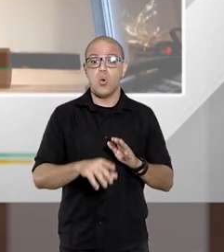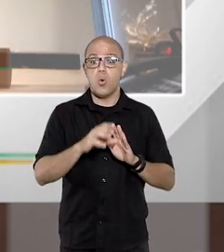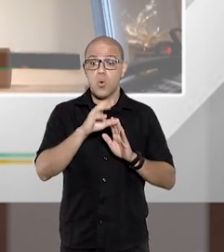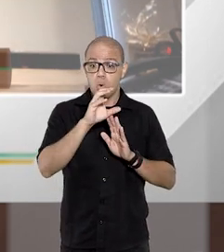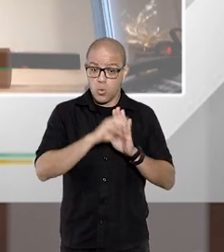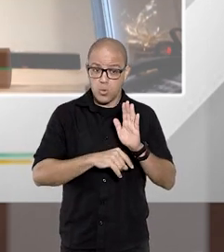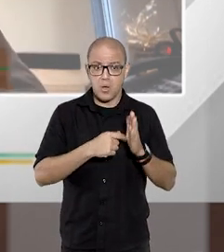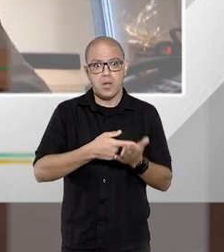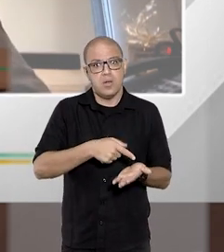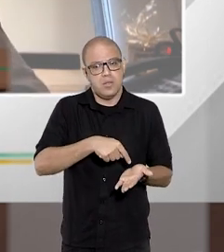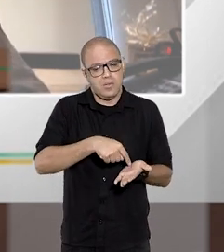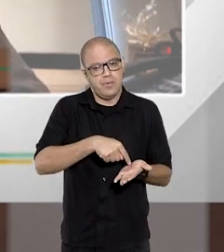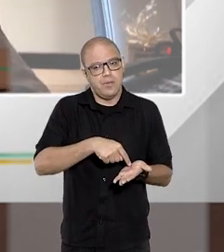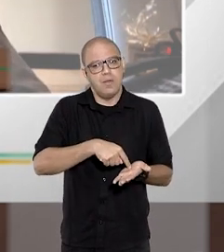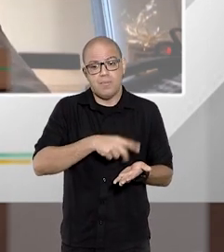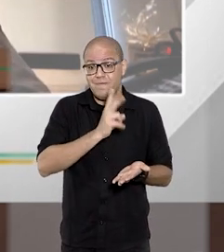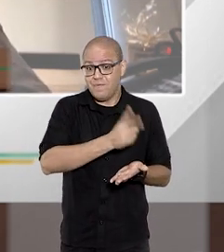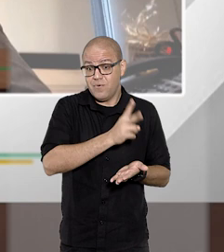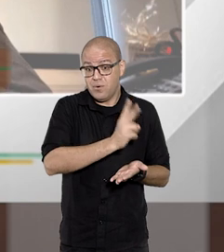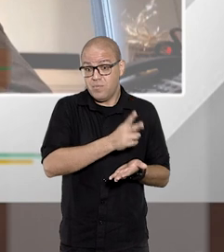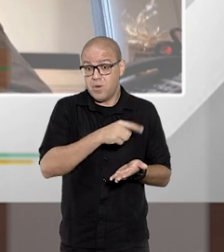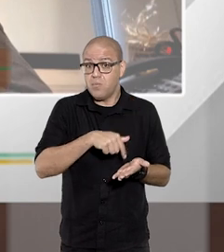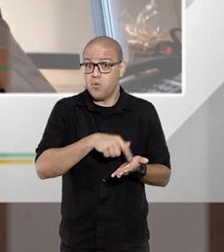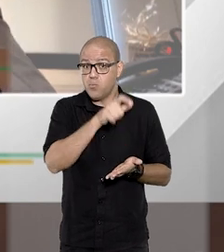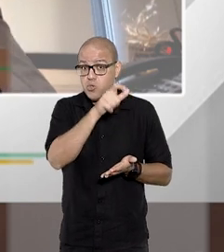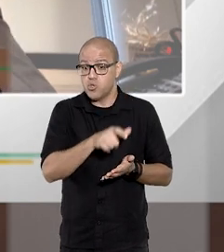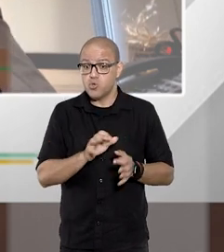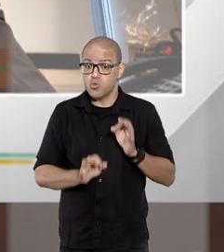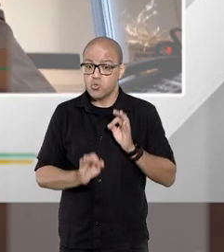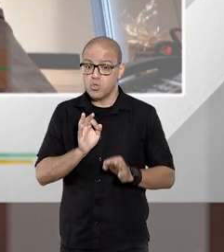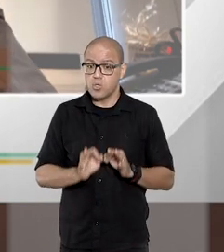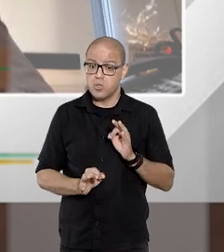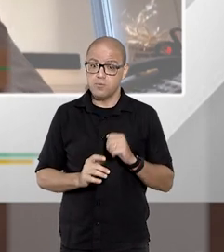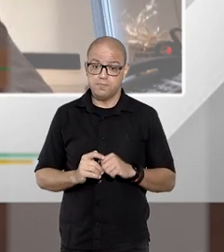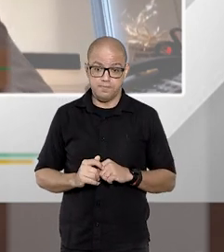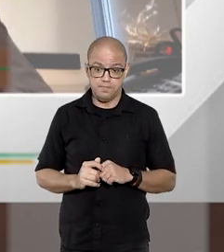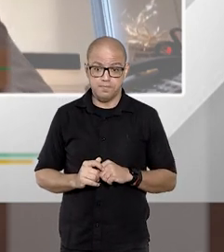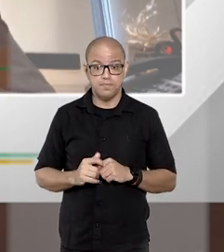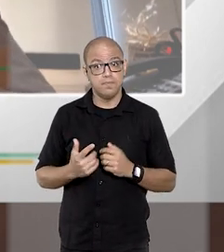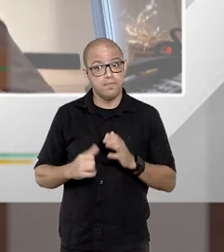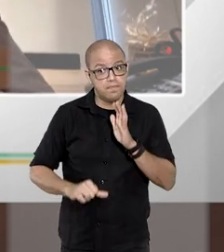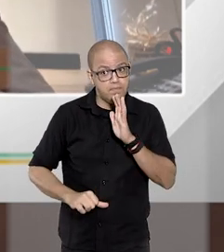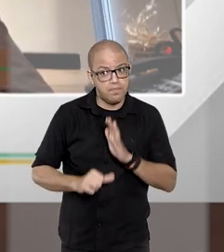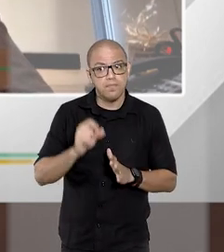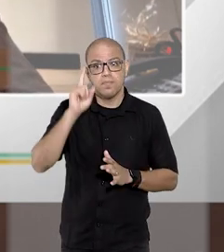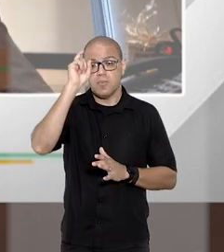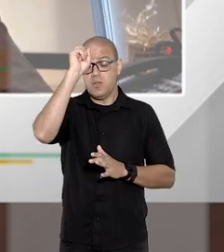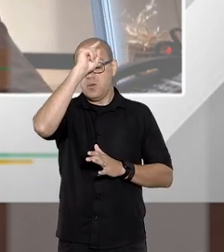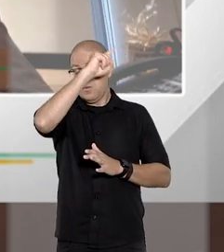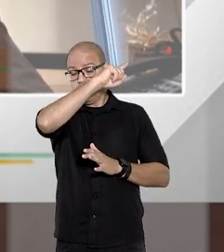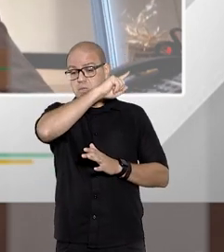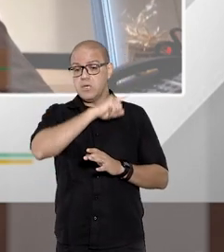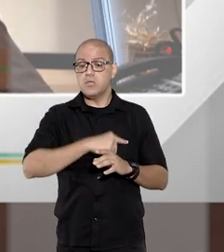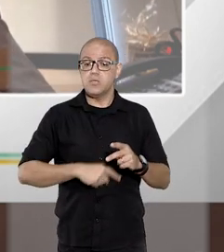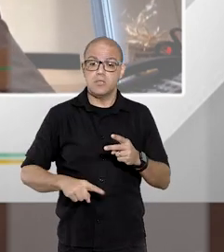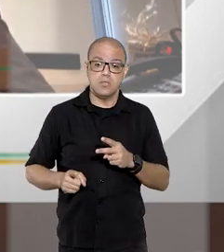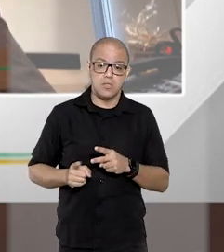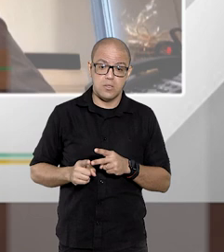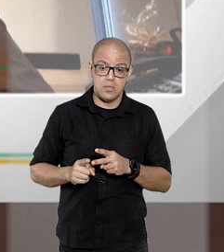código o código é para ser formal porque aquele modelo ali pressupõe o julgamento de causas primeiro de maior complexidade